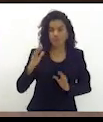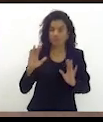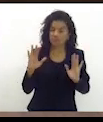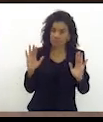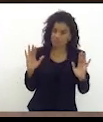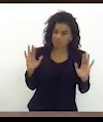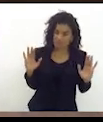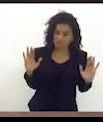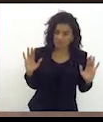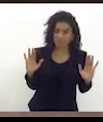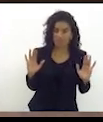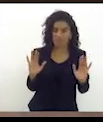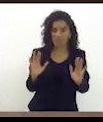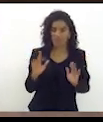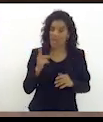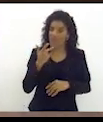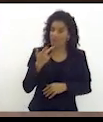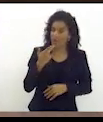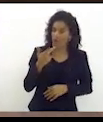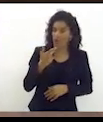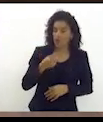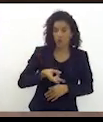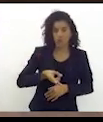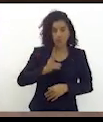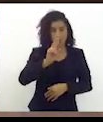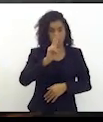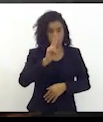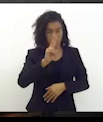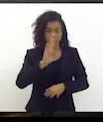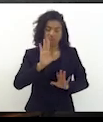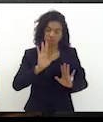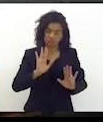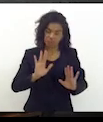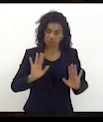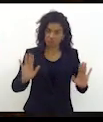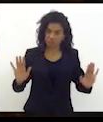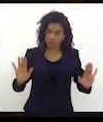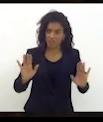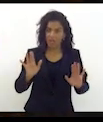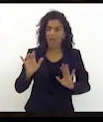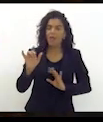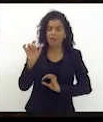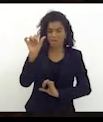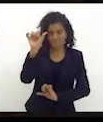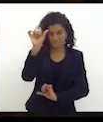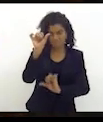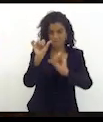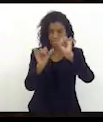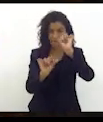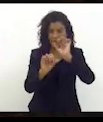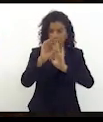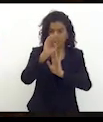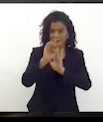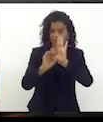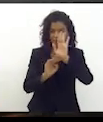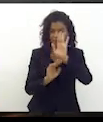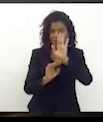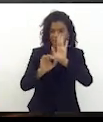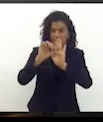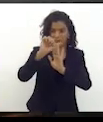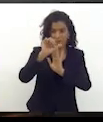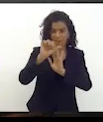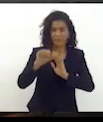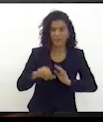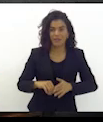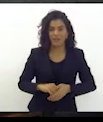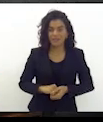pronunciamento às 14h. E o fará. Com certeza. É porque me inverteram aqui e eu estou passando o que